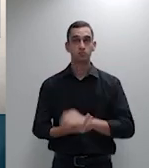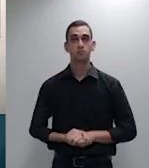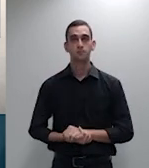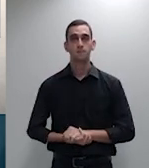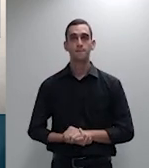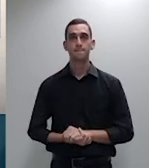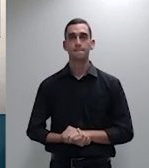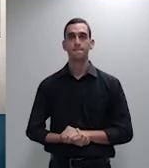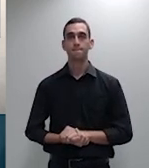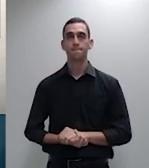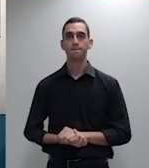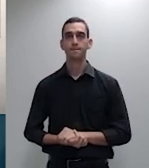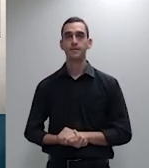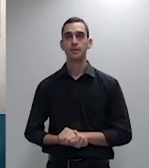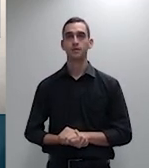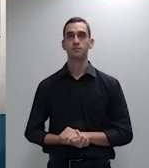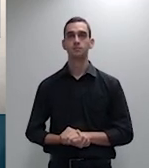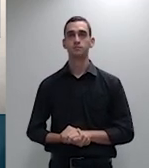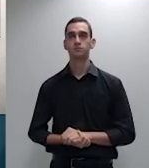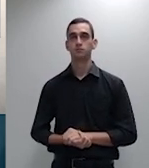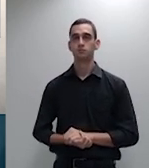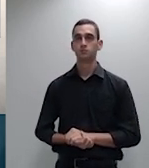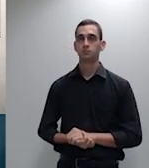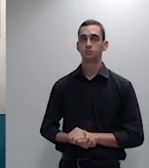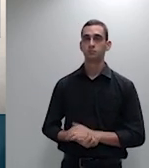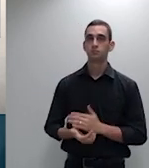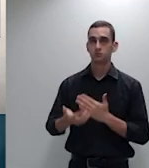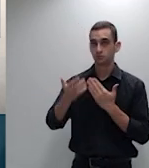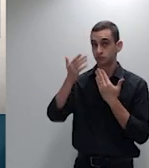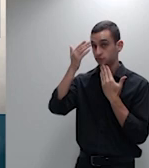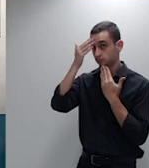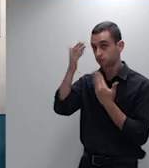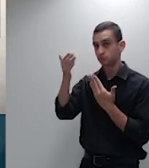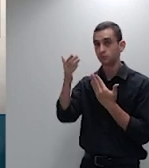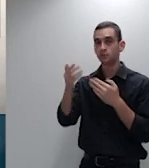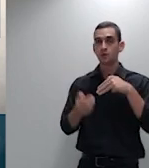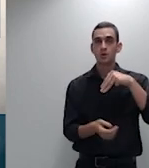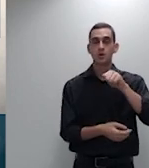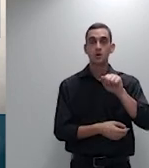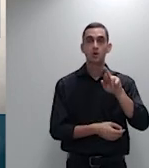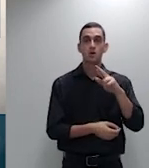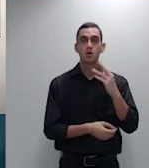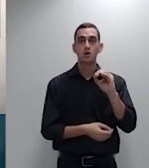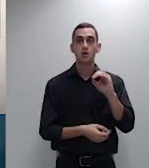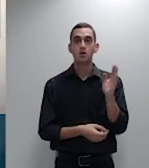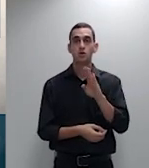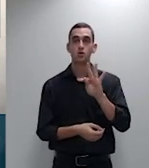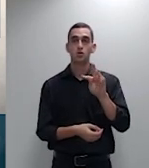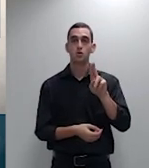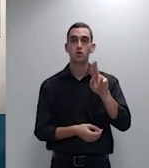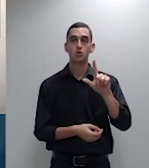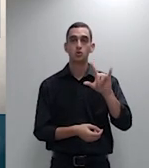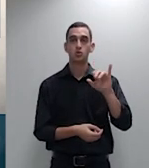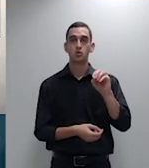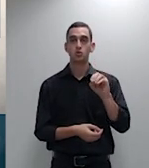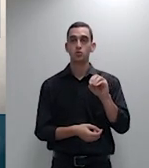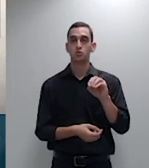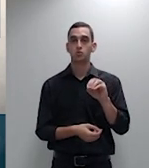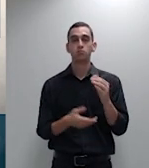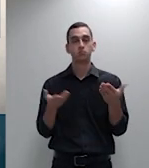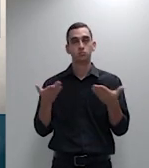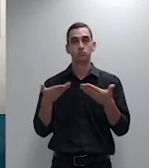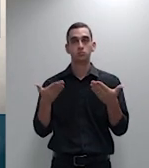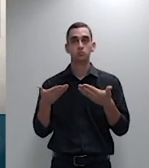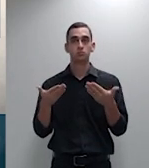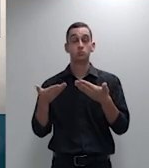muito obrigado doutor Marco Túlio convido agora o doutor Walter